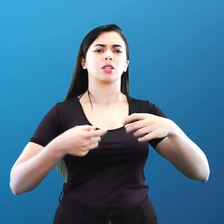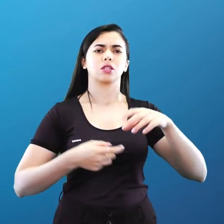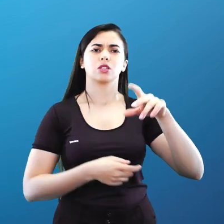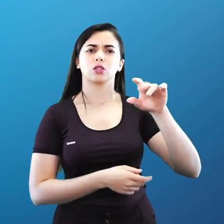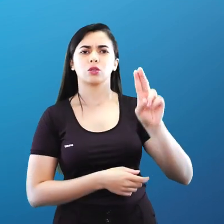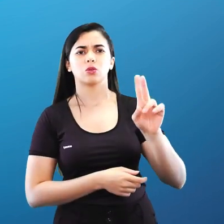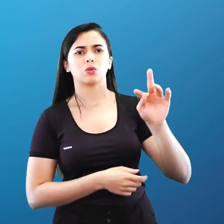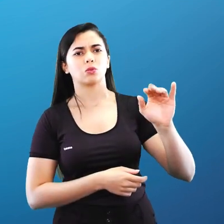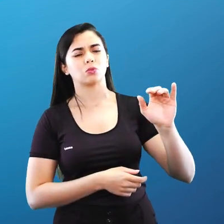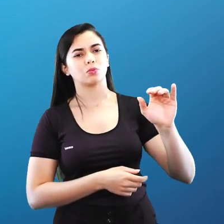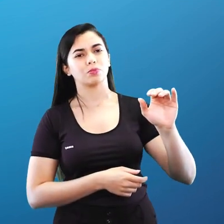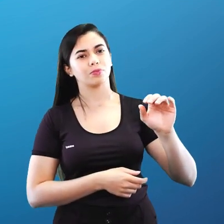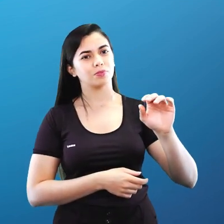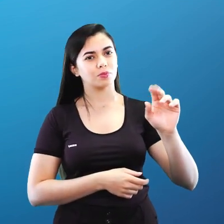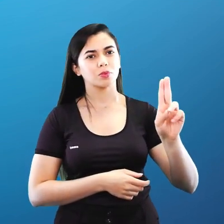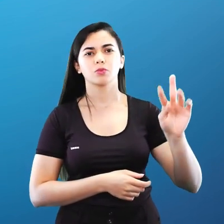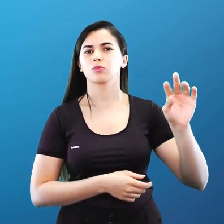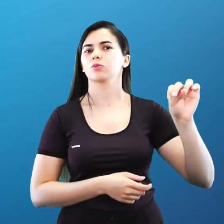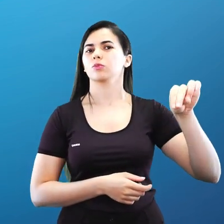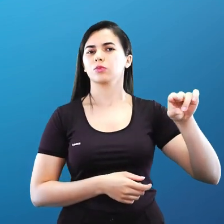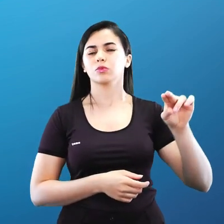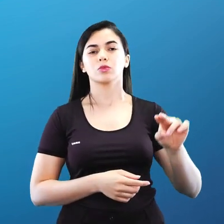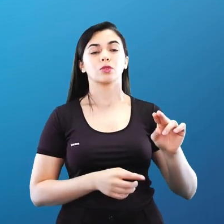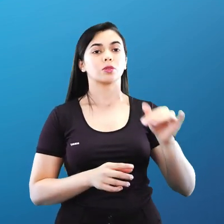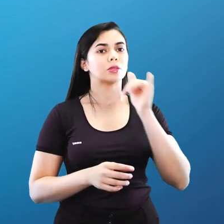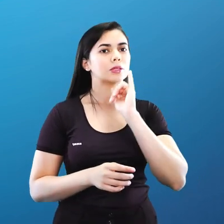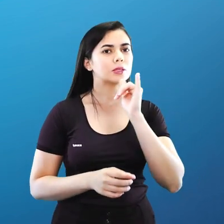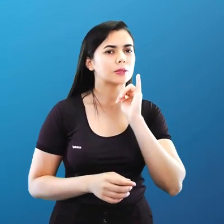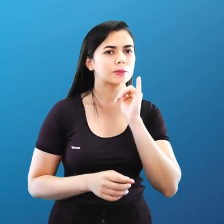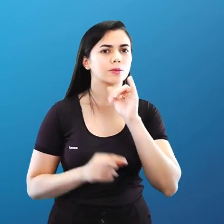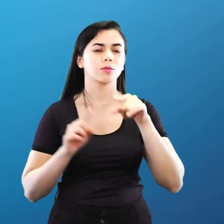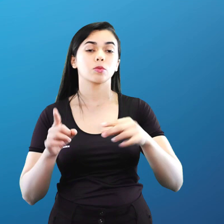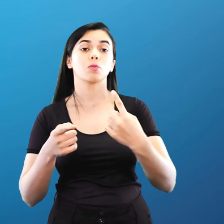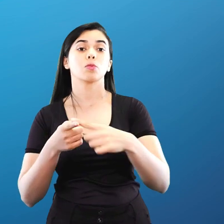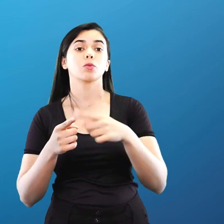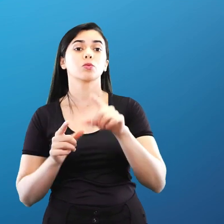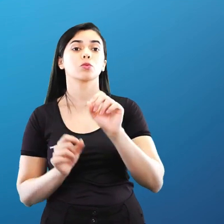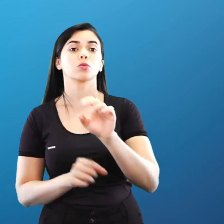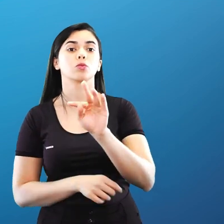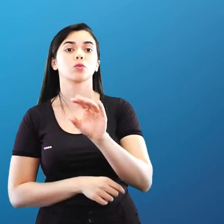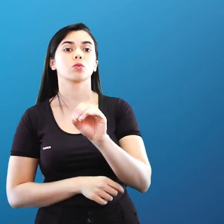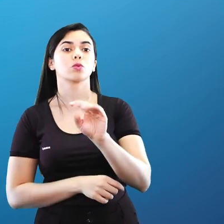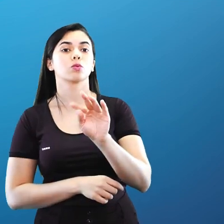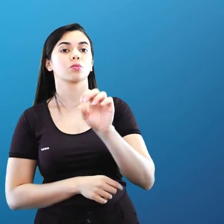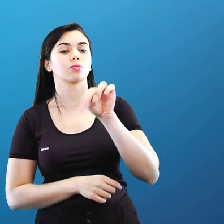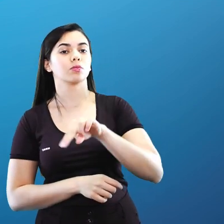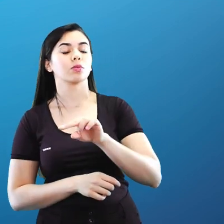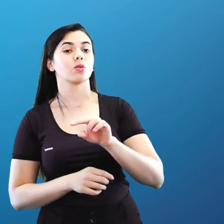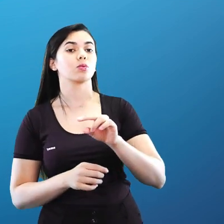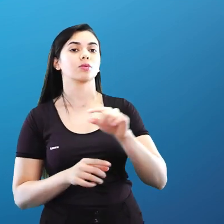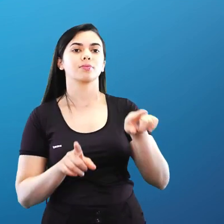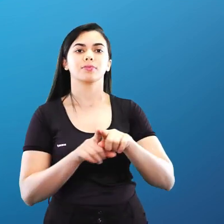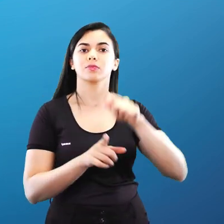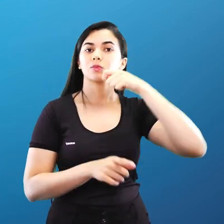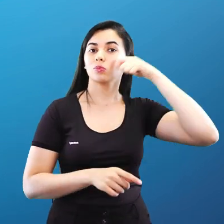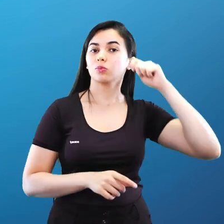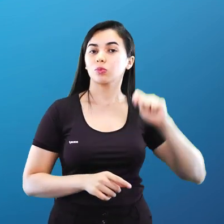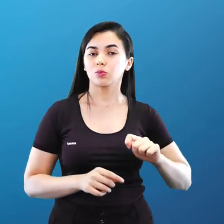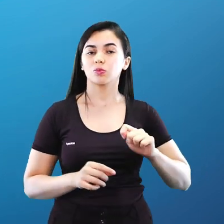Ucrânia, foi esse convite, esse suposto convite de ingressão da Ucrânia ao